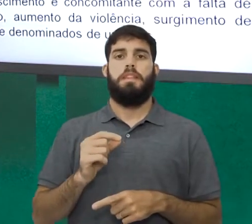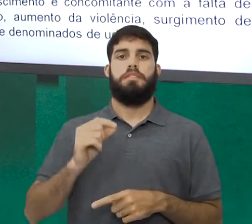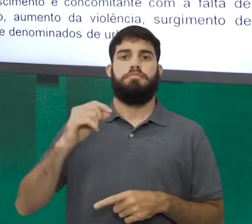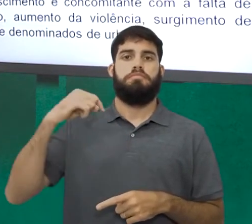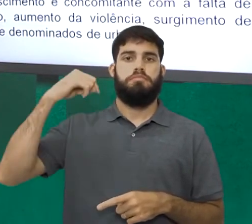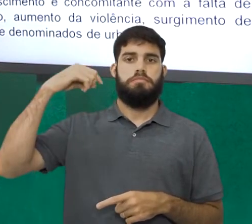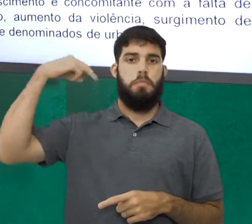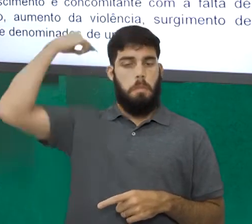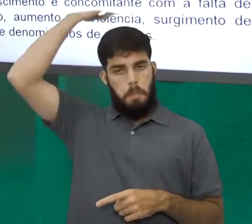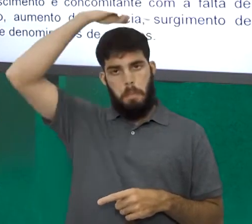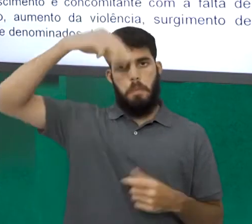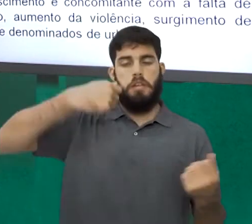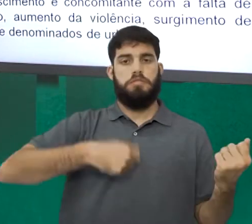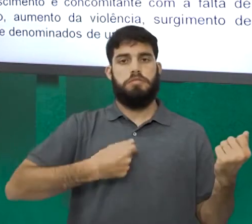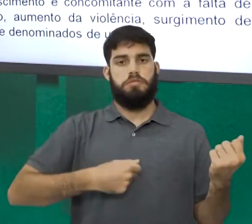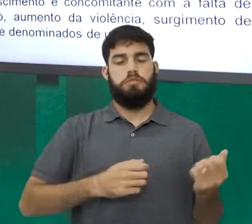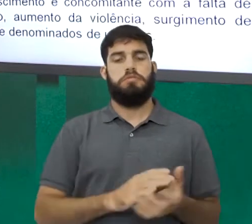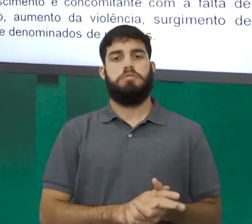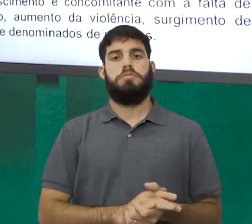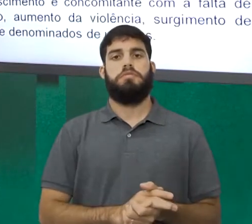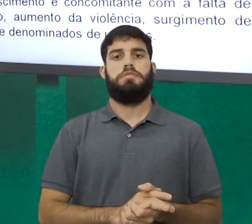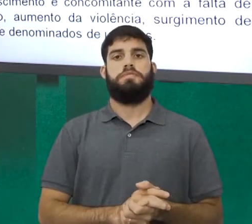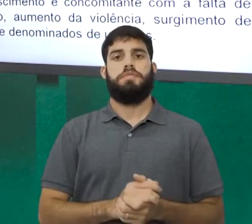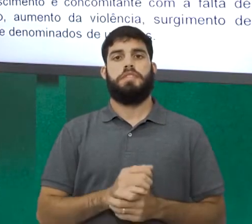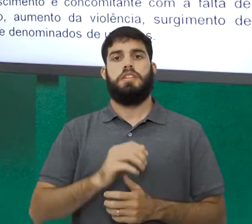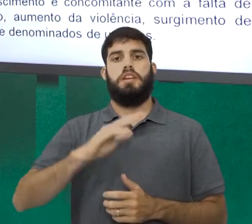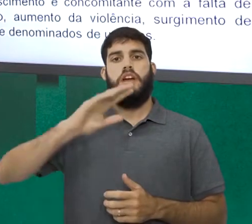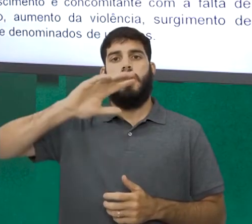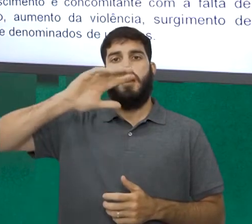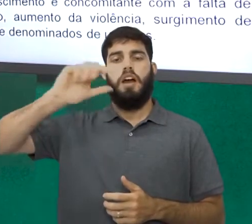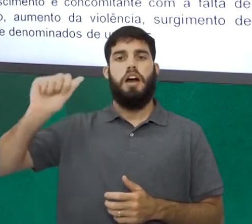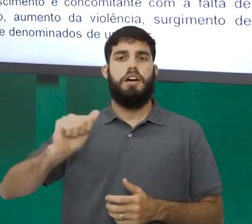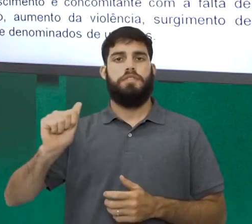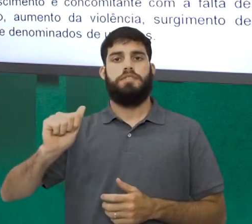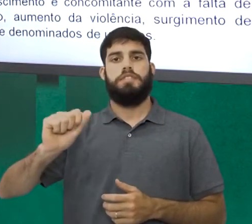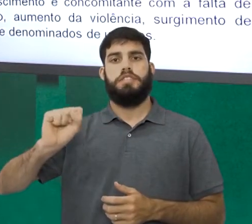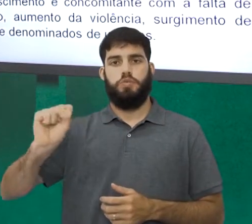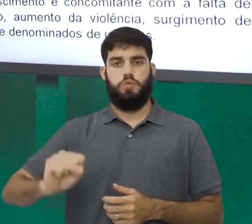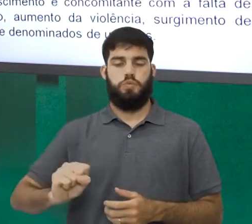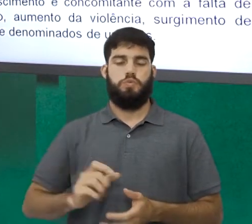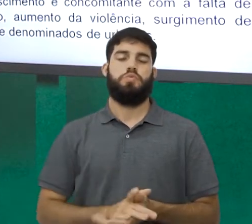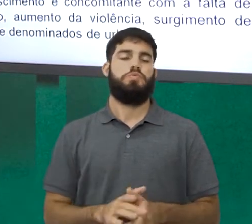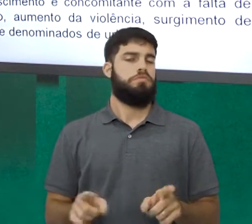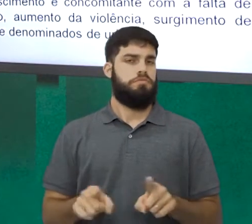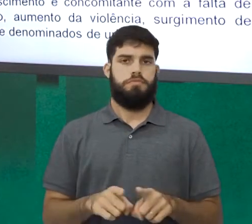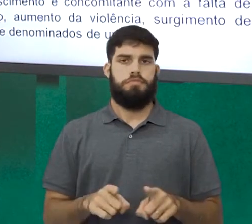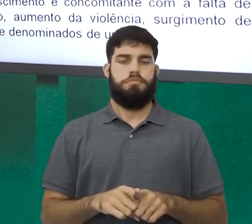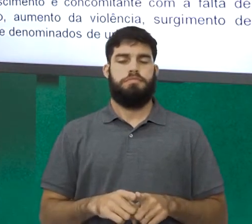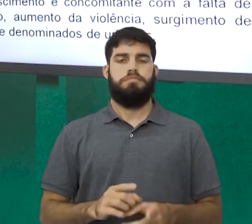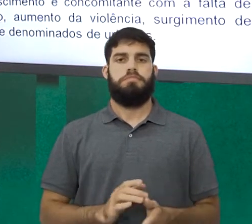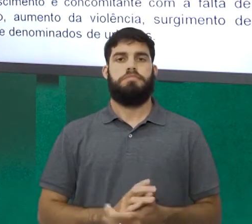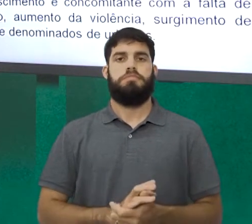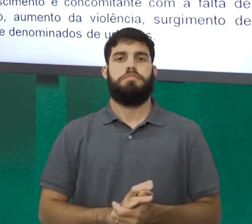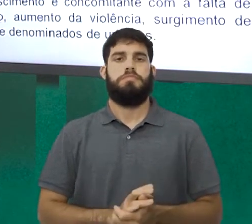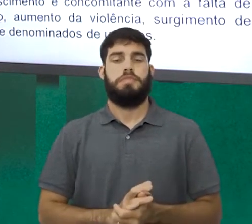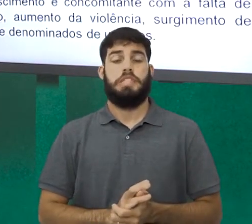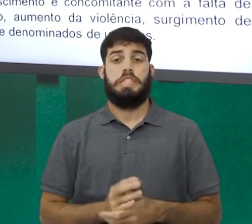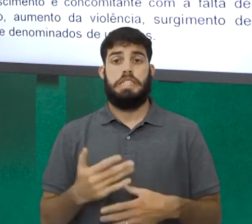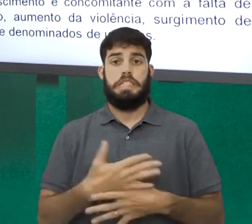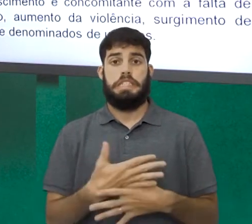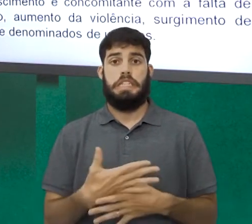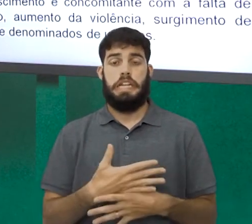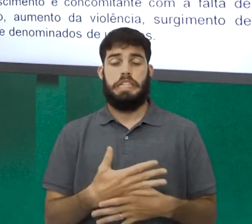África do Sul, Cairo, para que a gente tenha outros exemplos fora do Brasil. E essas cidades não estavam preparadas